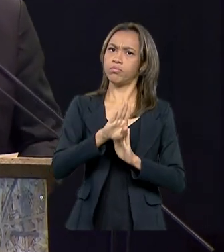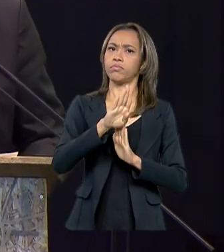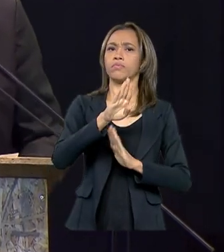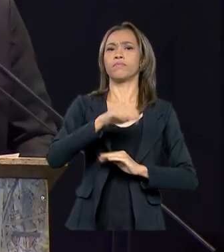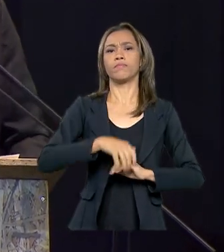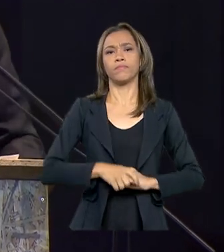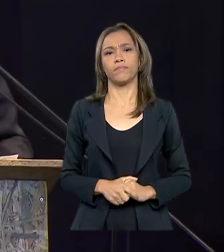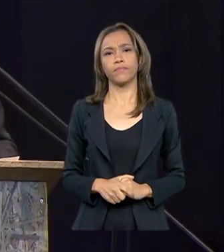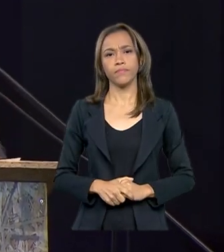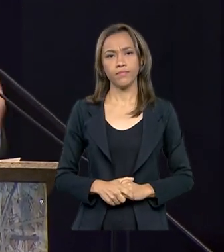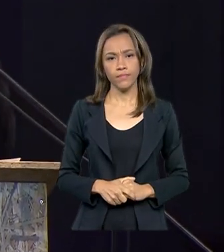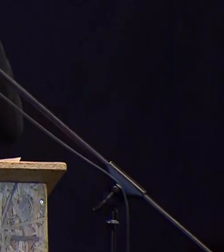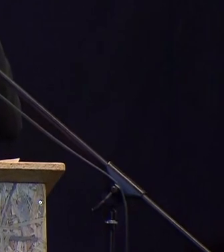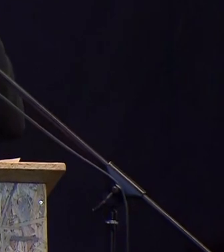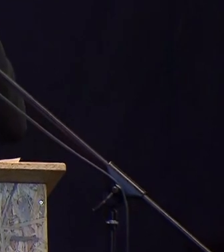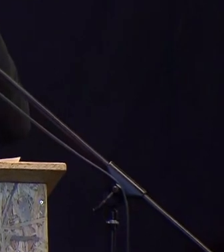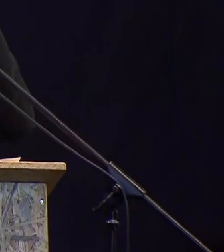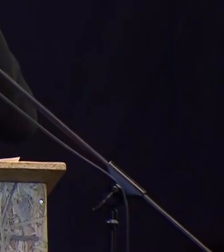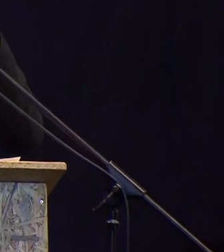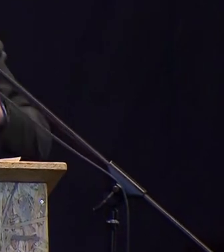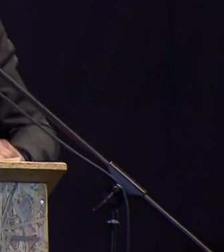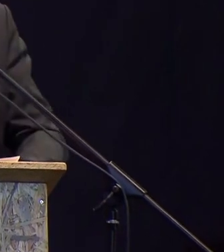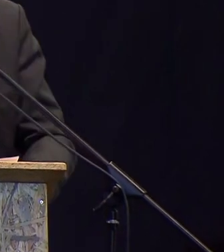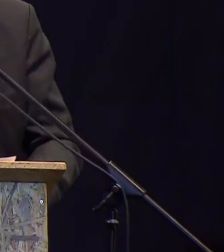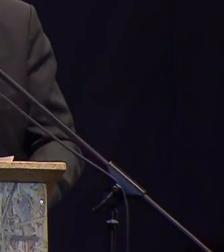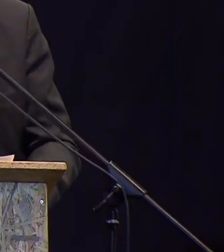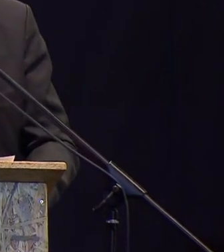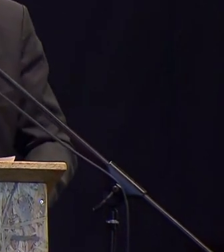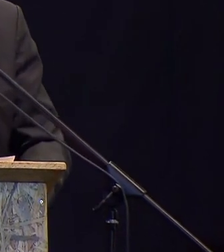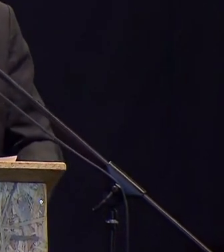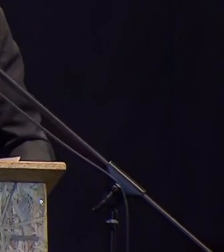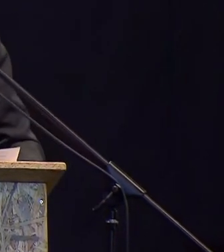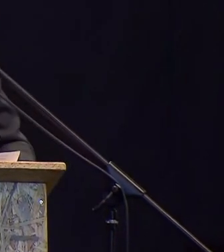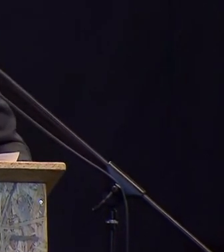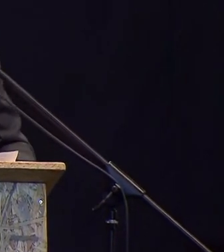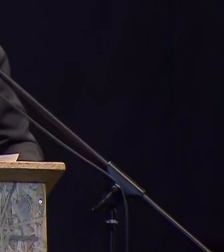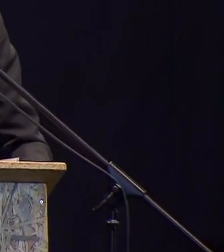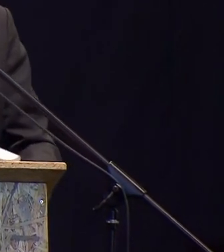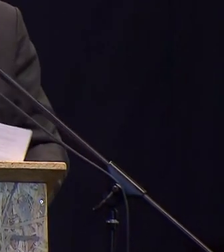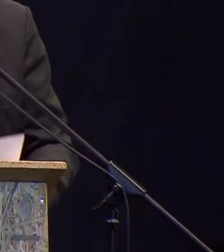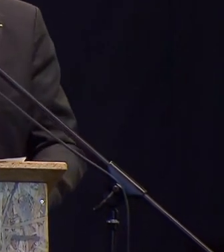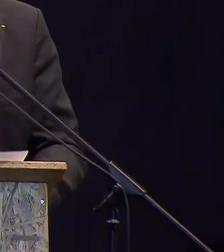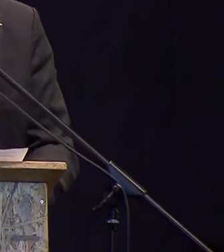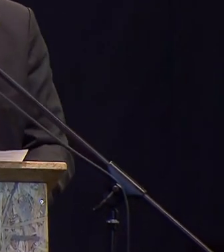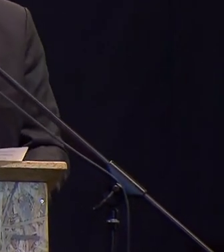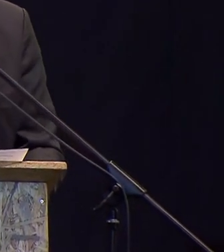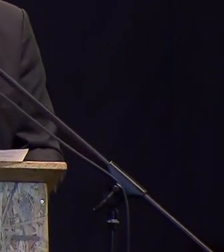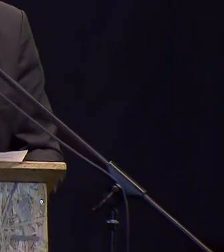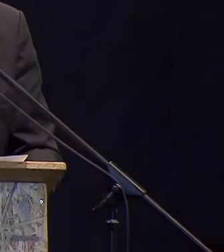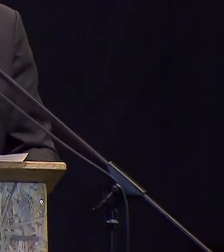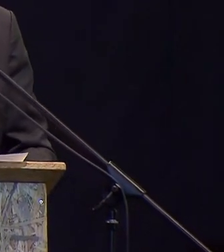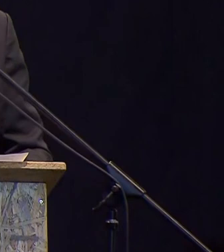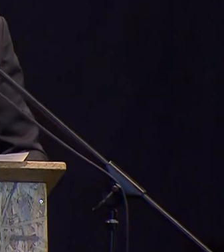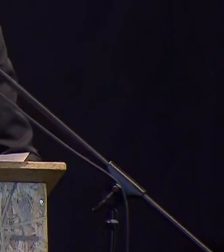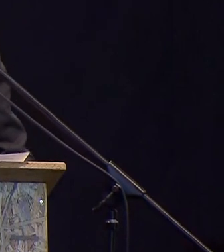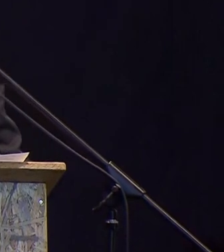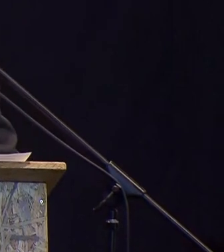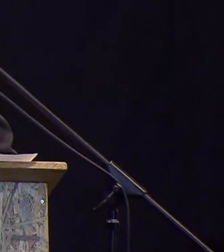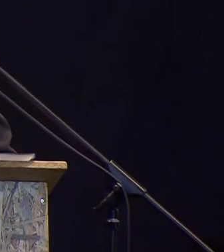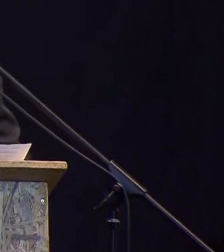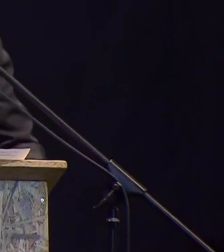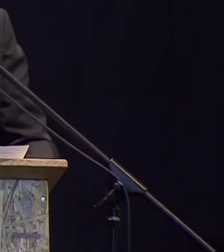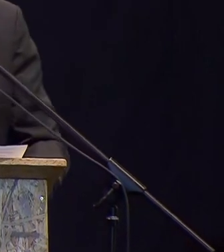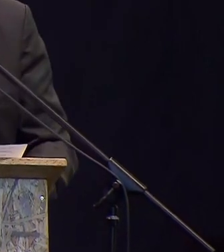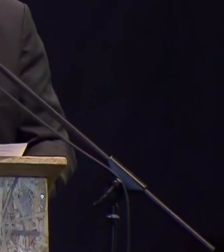Nunca se viu uma taxa de juros tão baixa, 5%, uma inflação prevista abaixo da média da